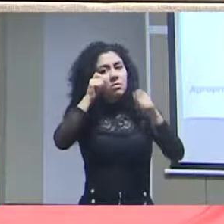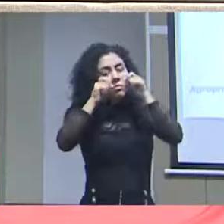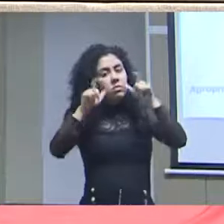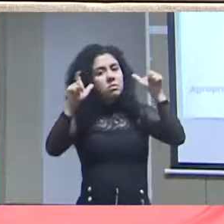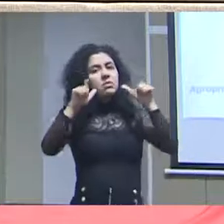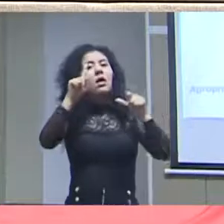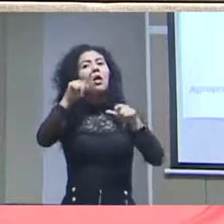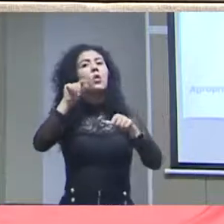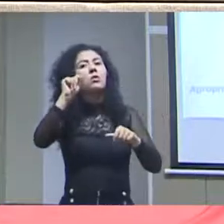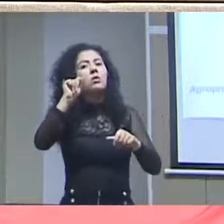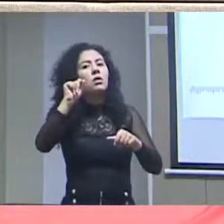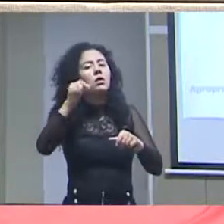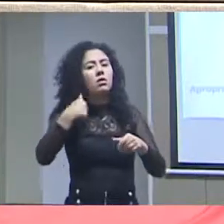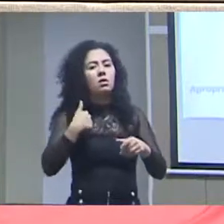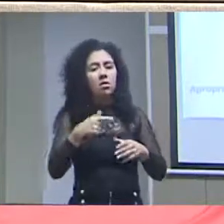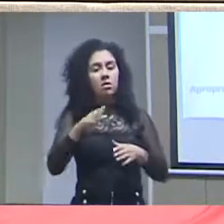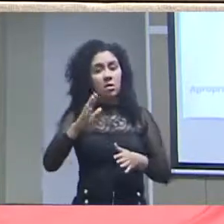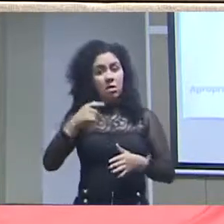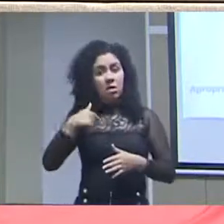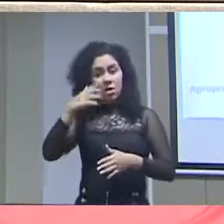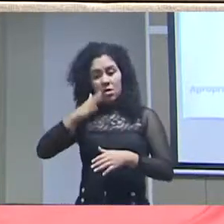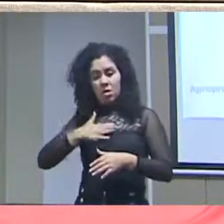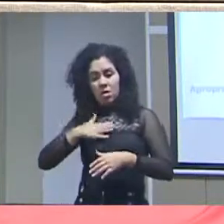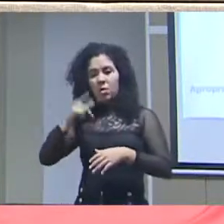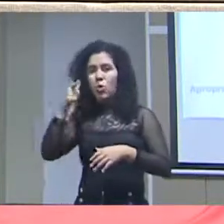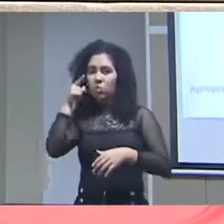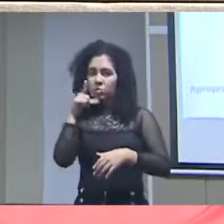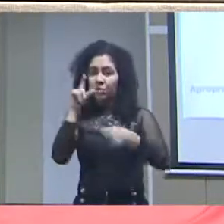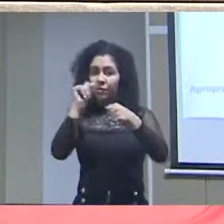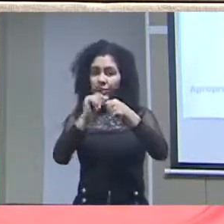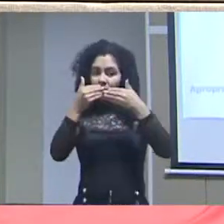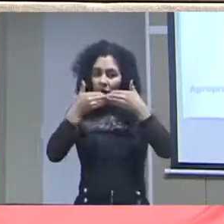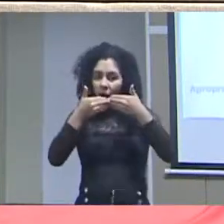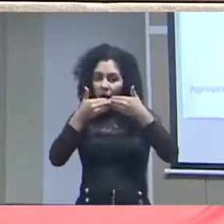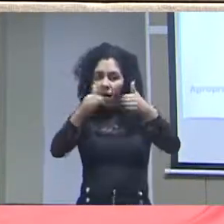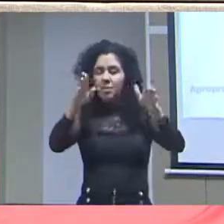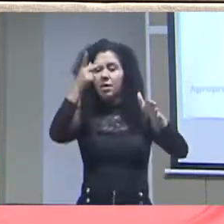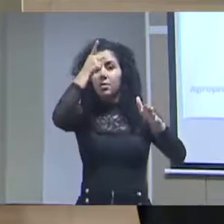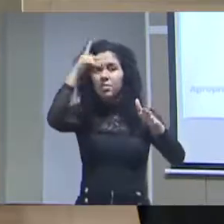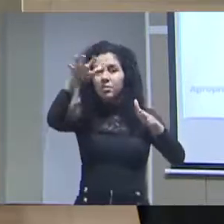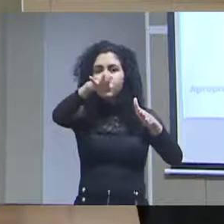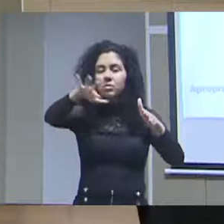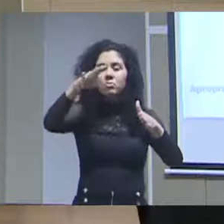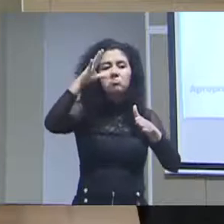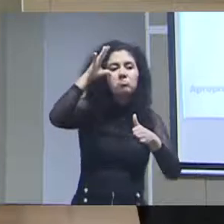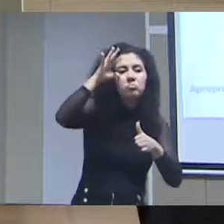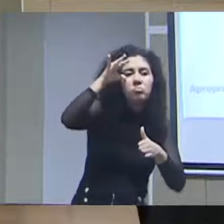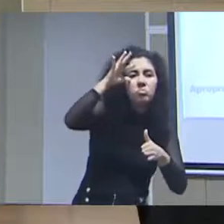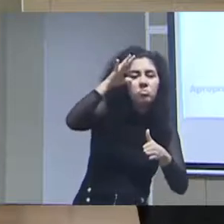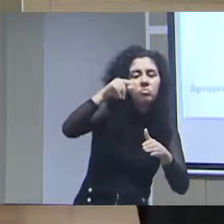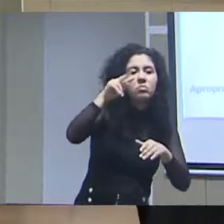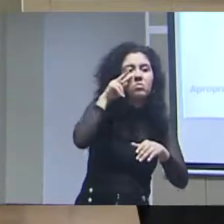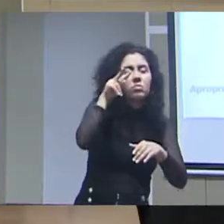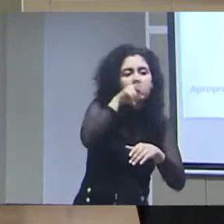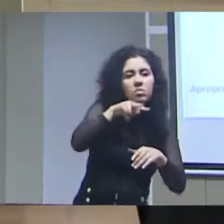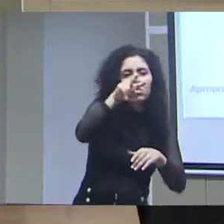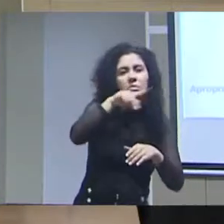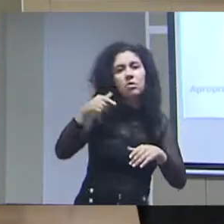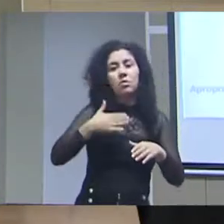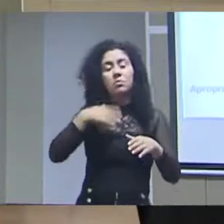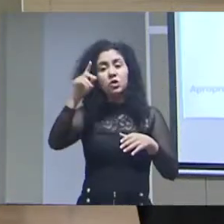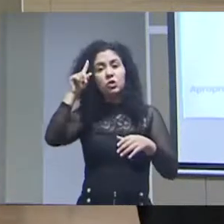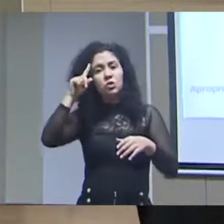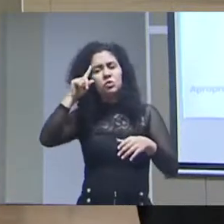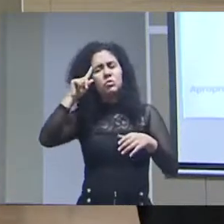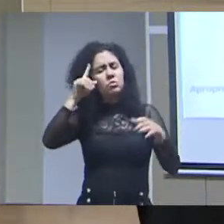que a gente chama de apropriar, que é tomar para si. Eu torno acessível para que aquela pessoa consiga tomar aquilo para si, tomar aquilo para o seu